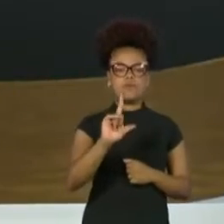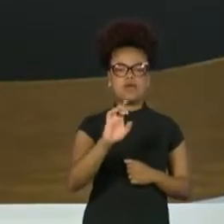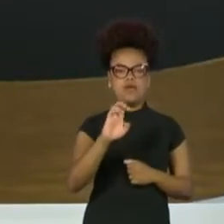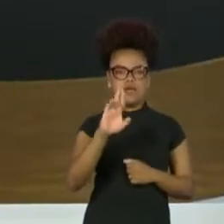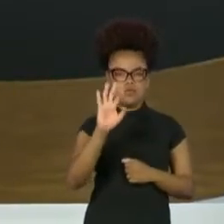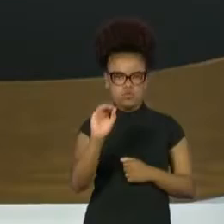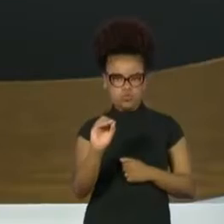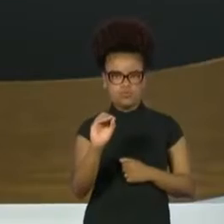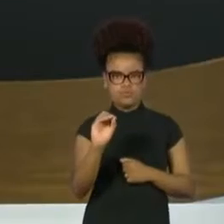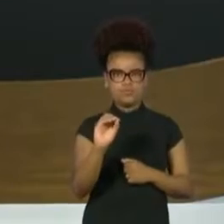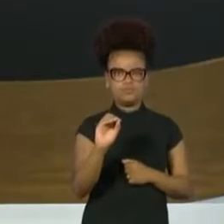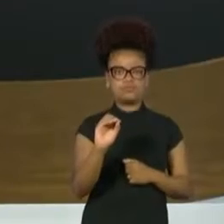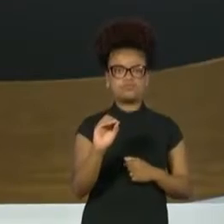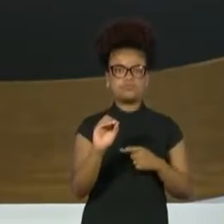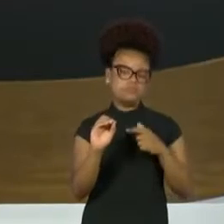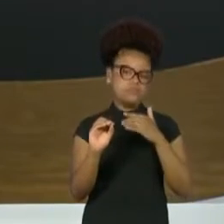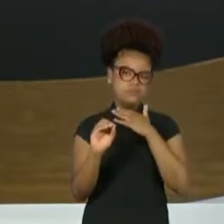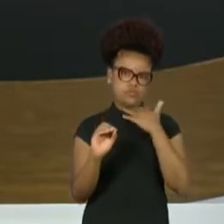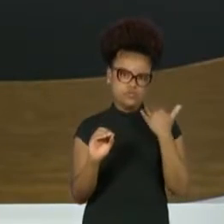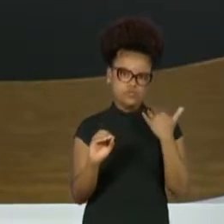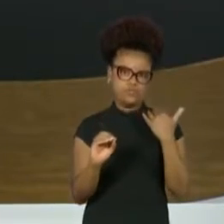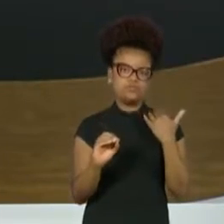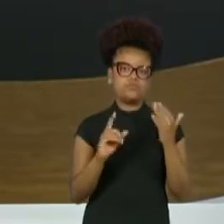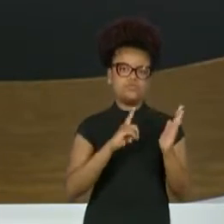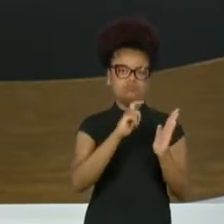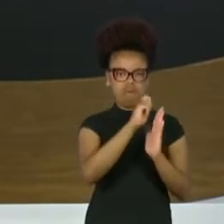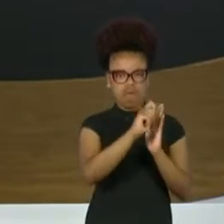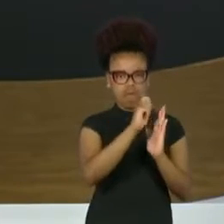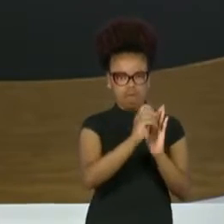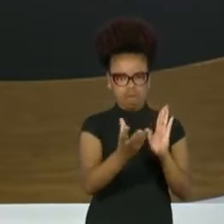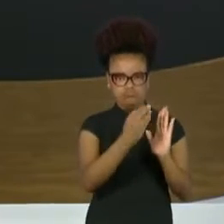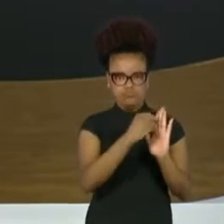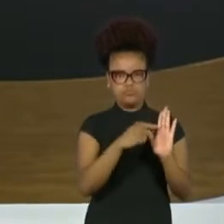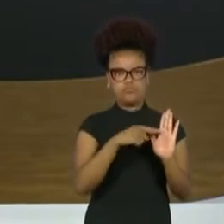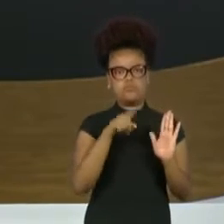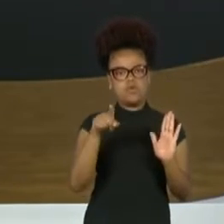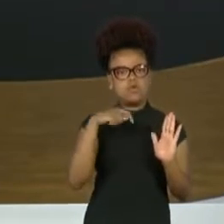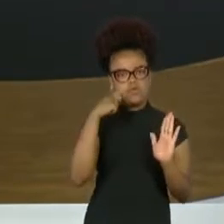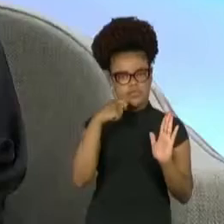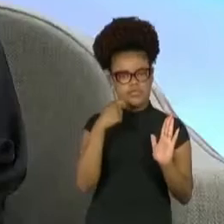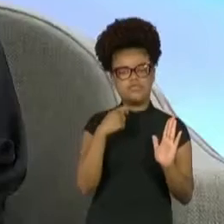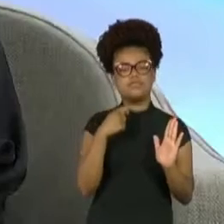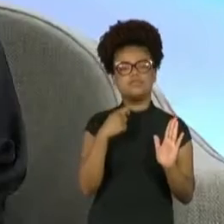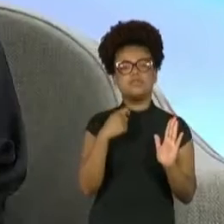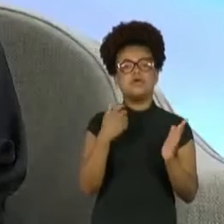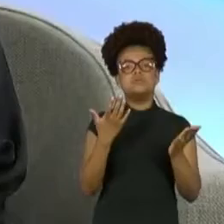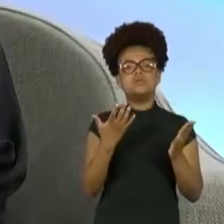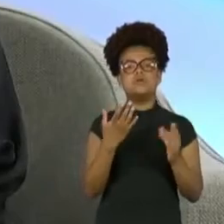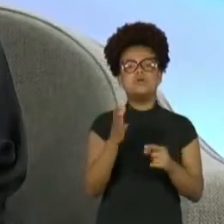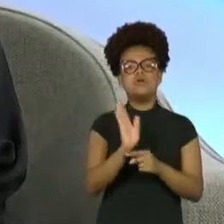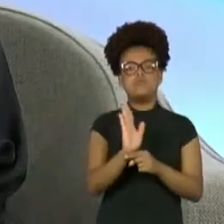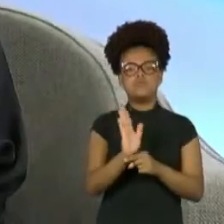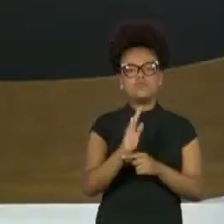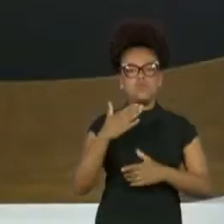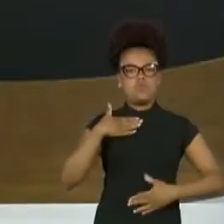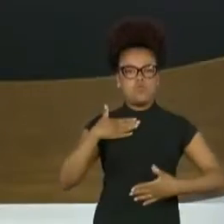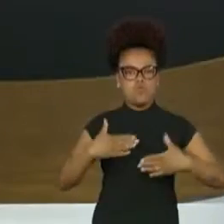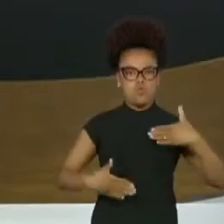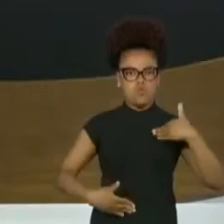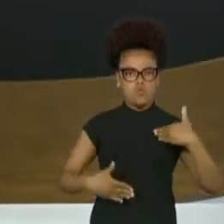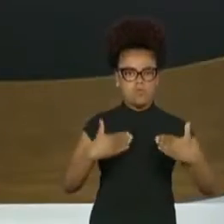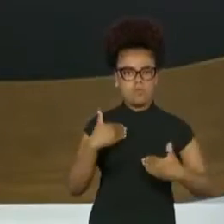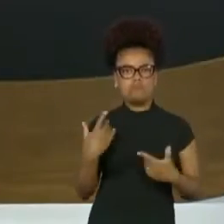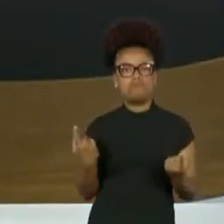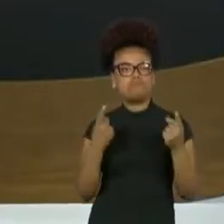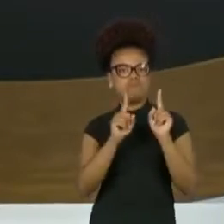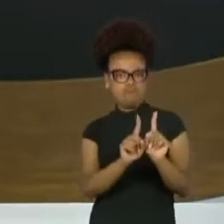desse seu papel tão marcante, tão relevante. verdade. Em Corpo a Corpo. E você falou sobre essa perda.